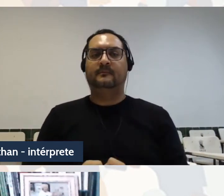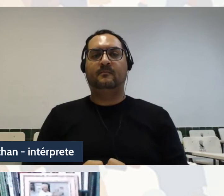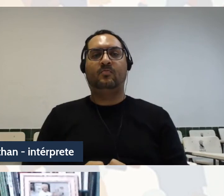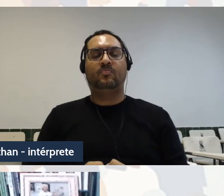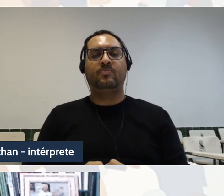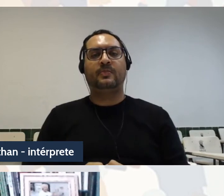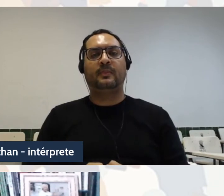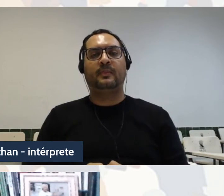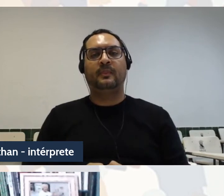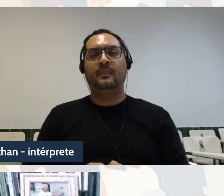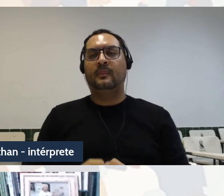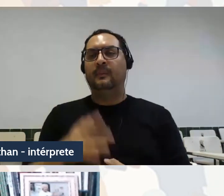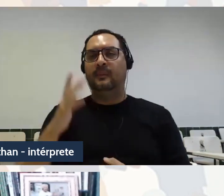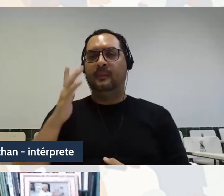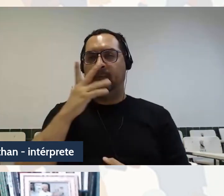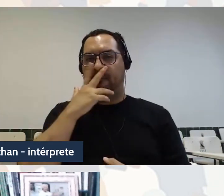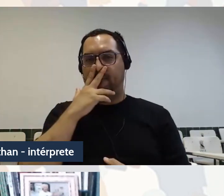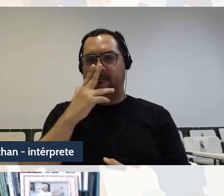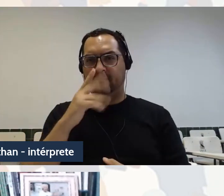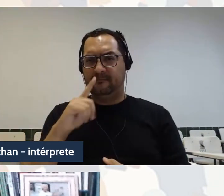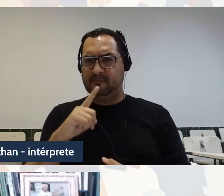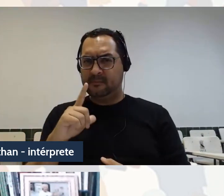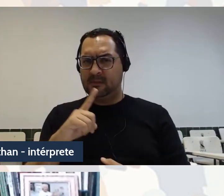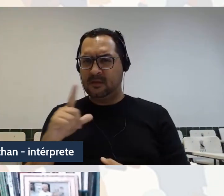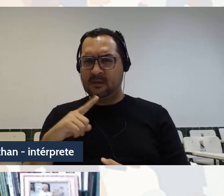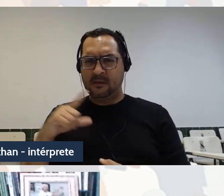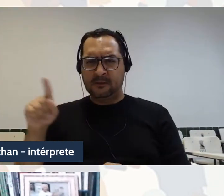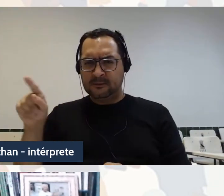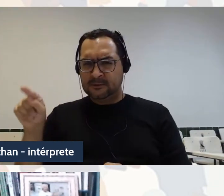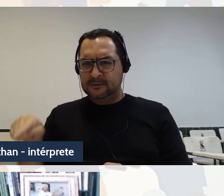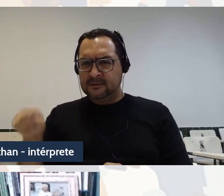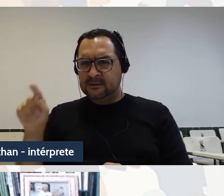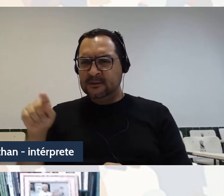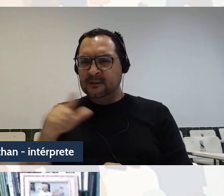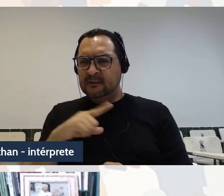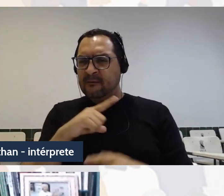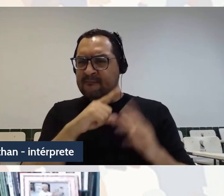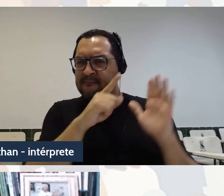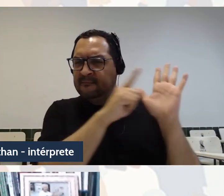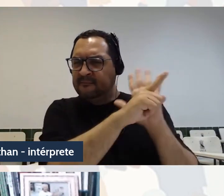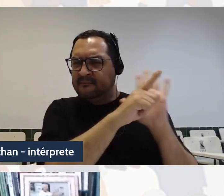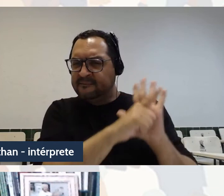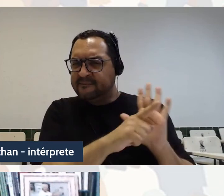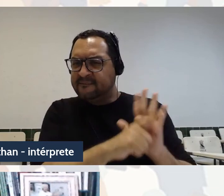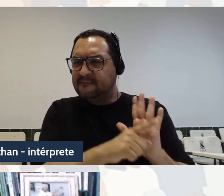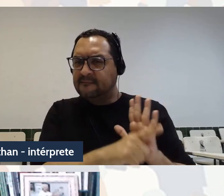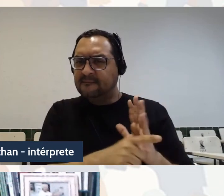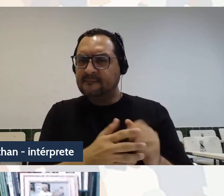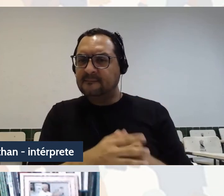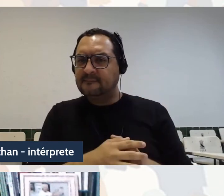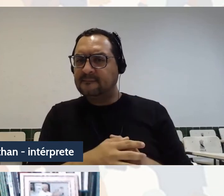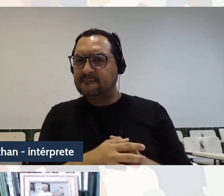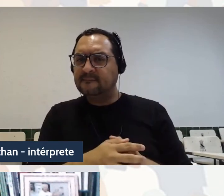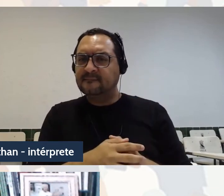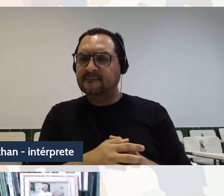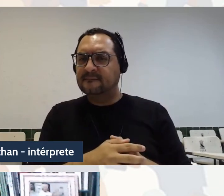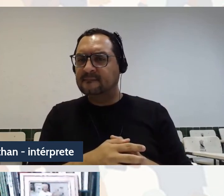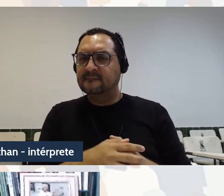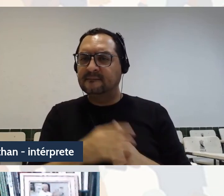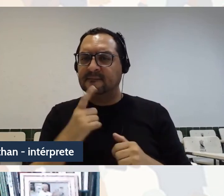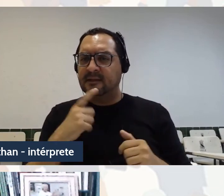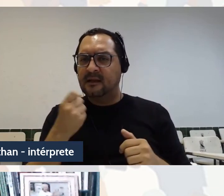Acho que a gente já tem, né, aqui algumas questões, acho que são, a gente tem duas